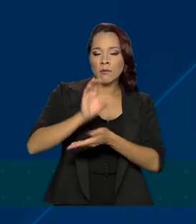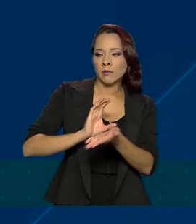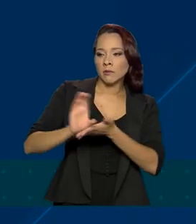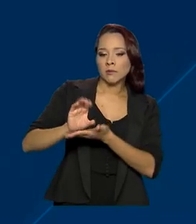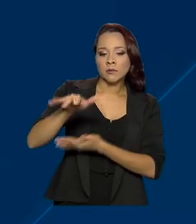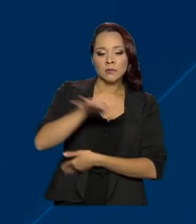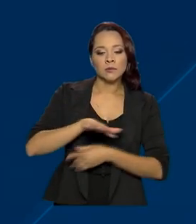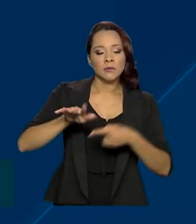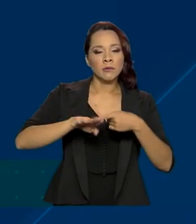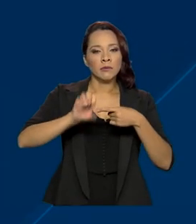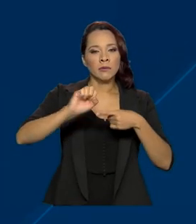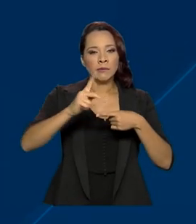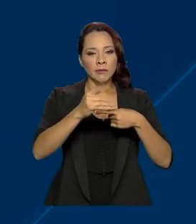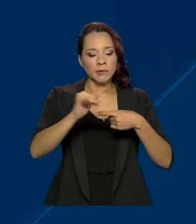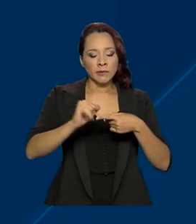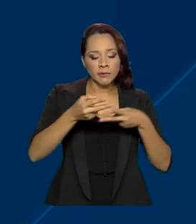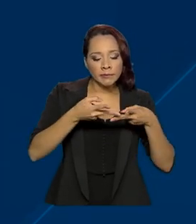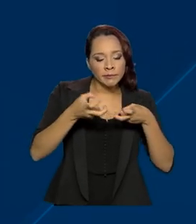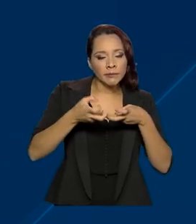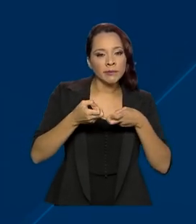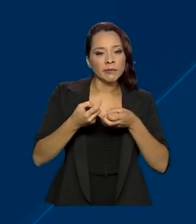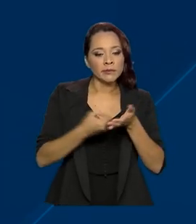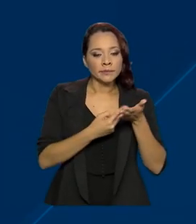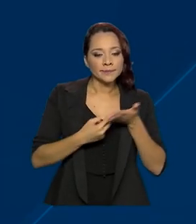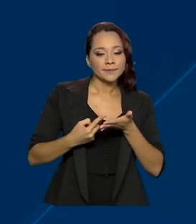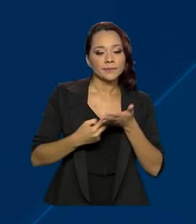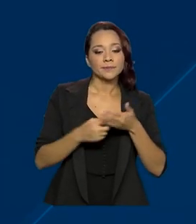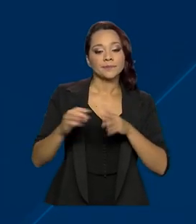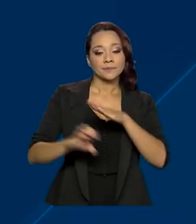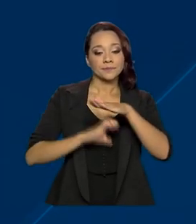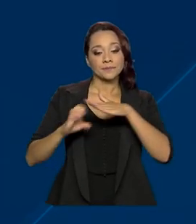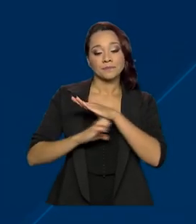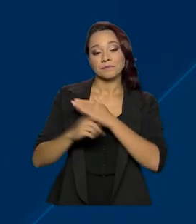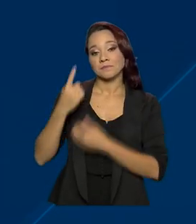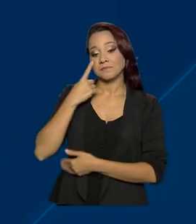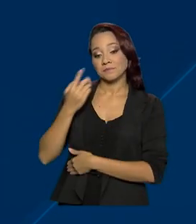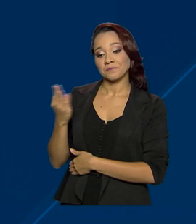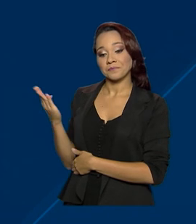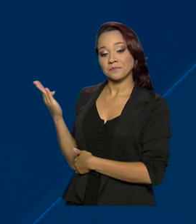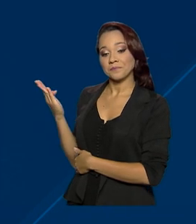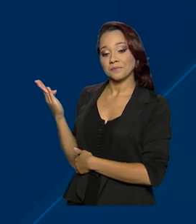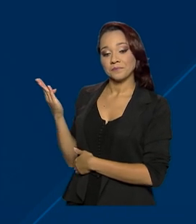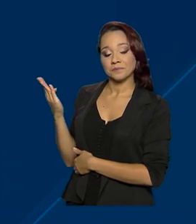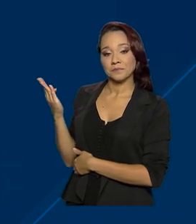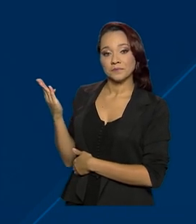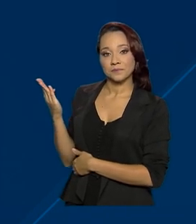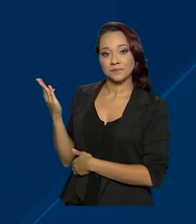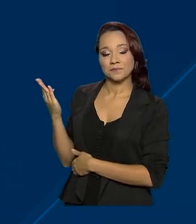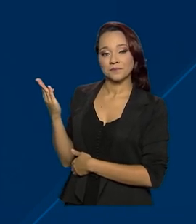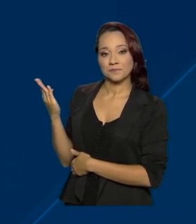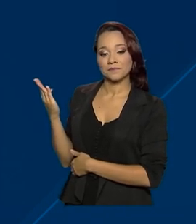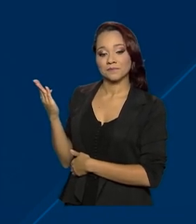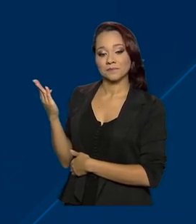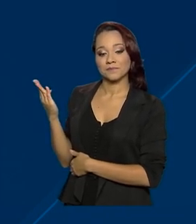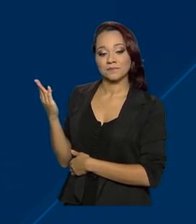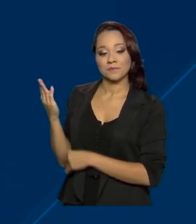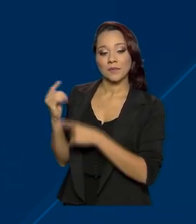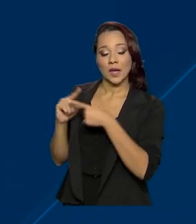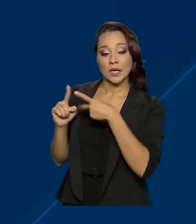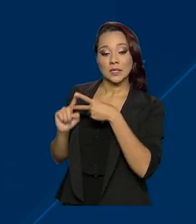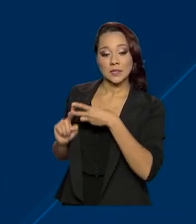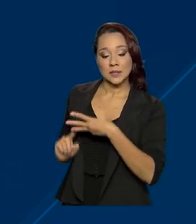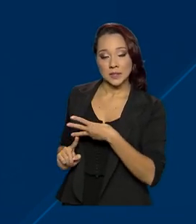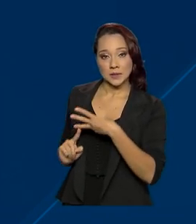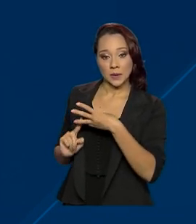campo Sépia será explorado pelo consórcio formado pelas empresas Total Energis, Petronas, QP Brasil e